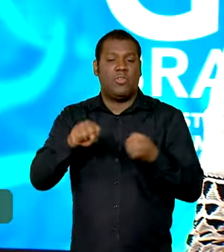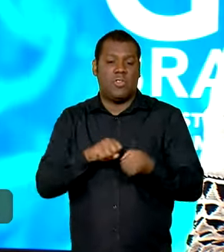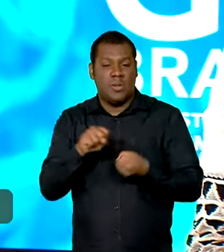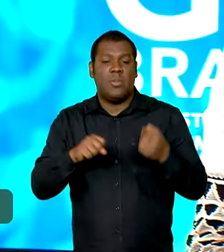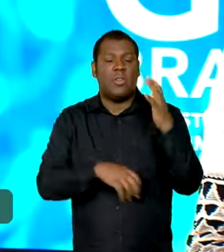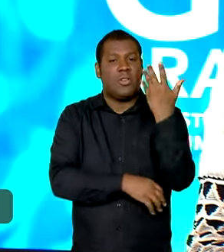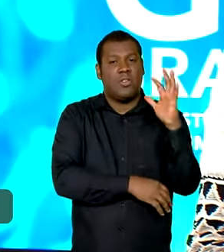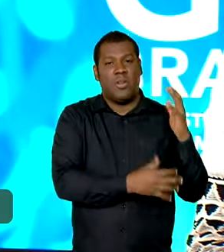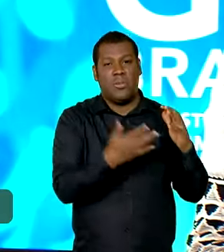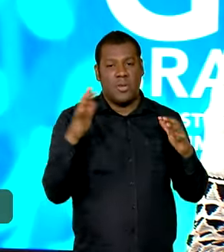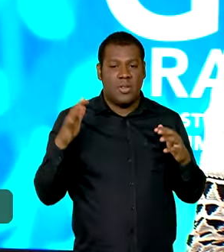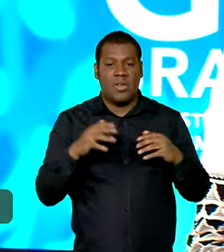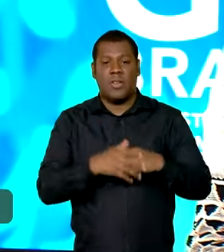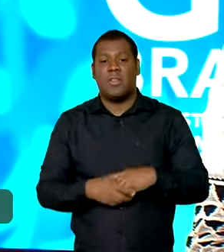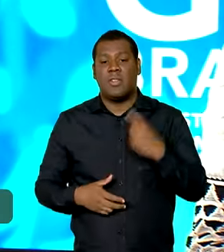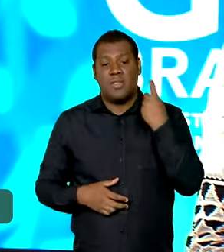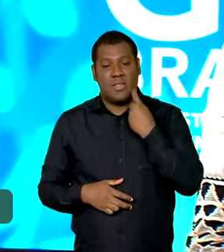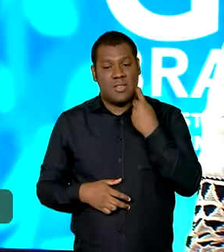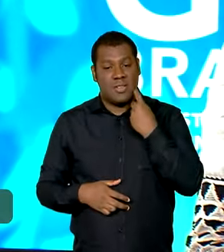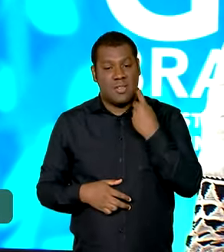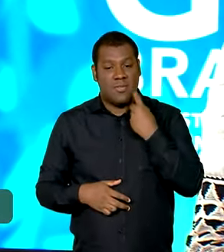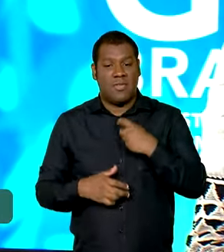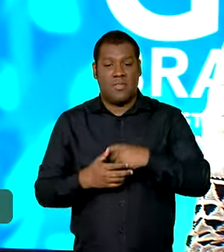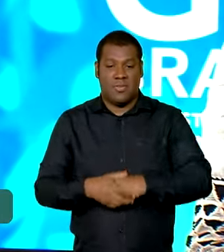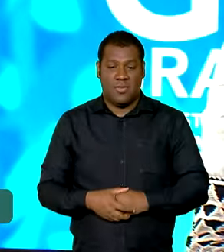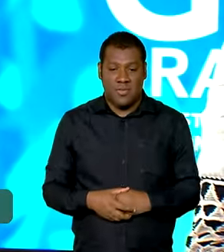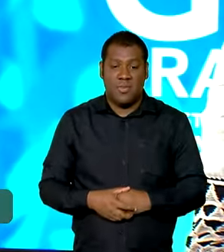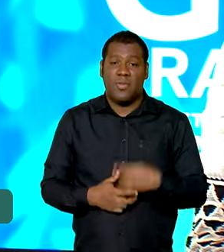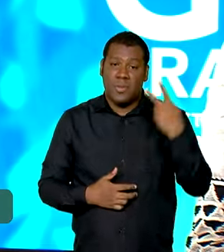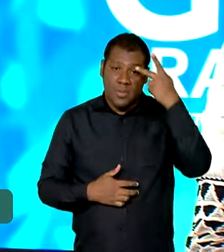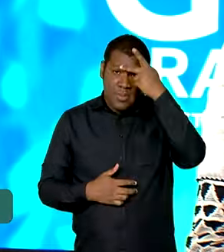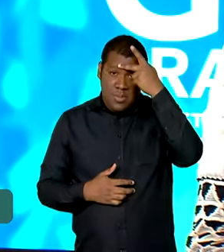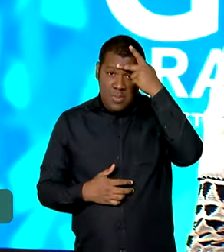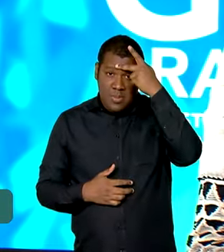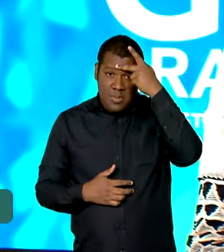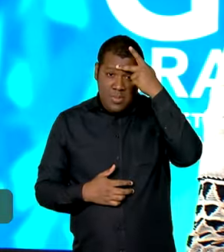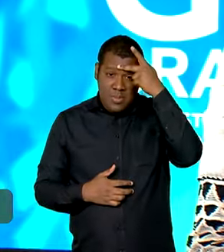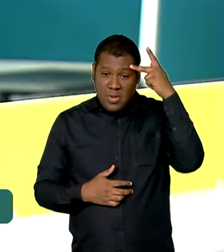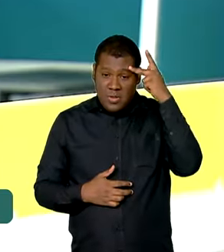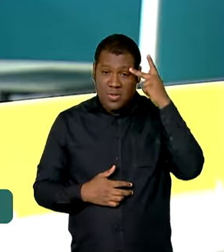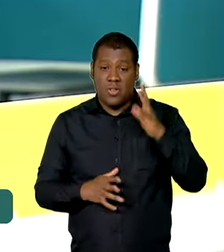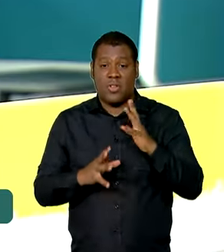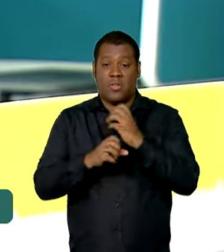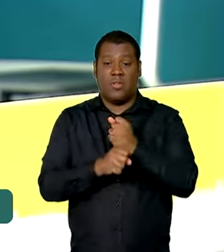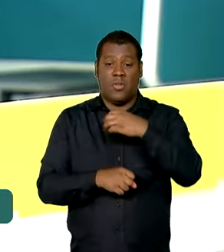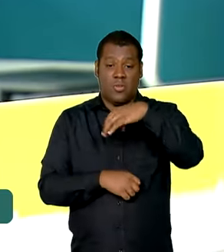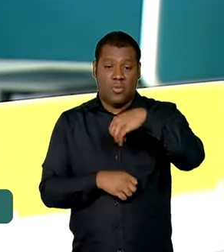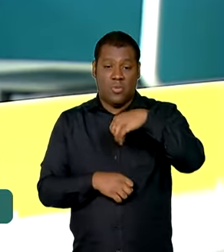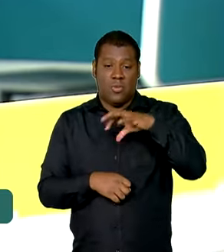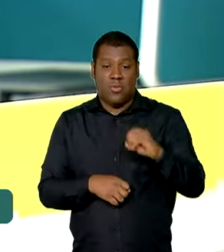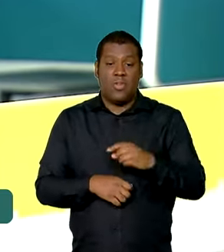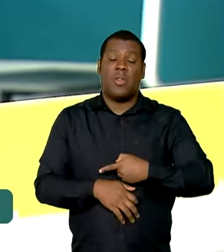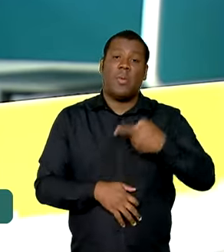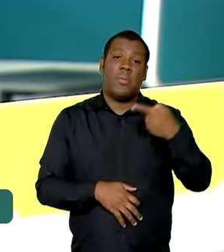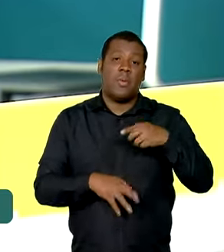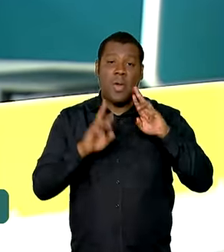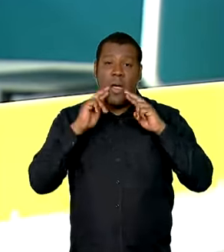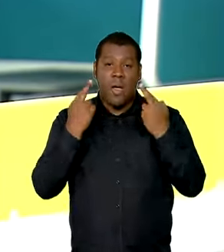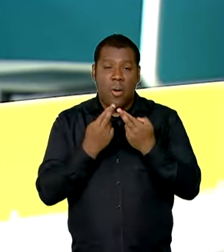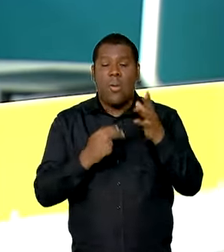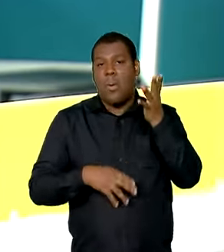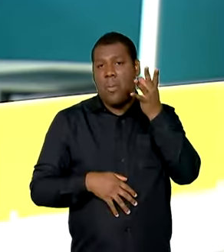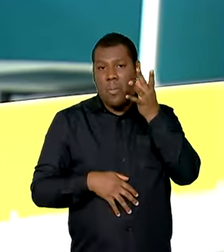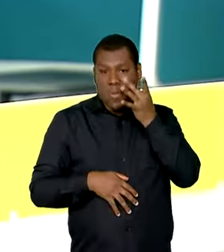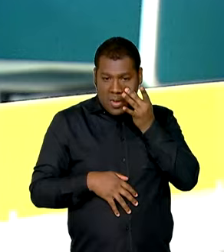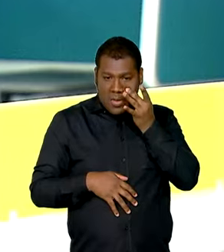do G20 na última sexta-feira contou com mais de 90 delegados esta é a primeira reunião presencial